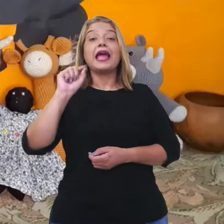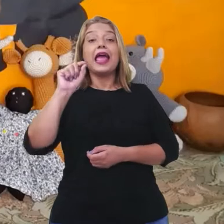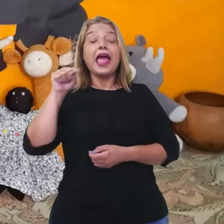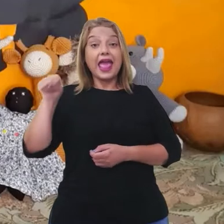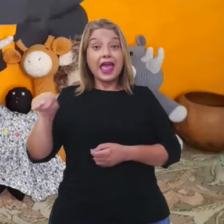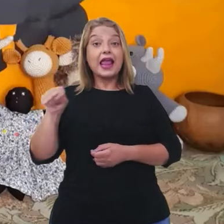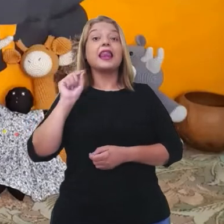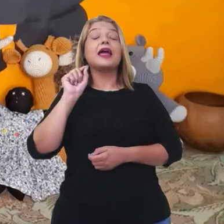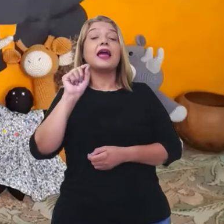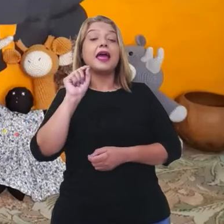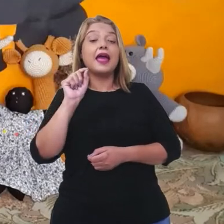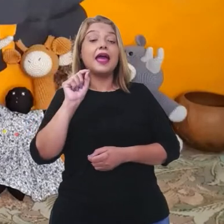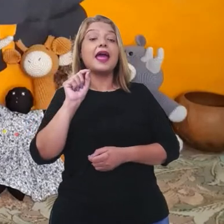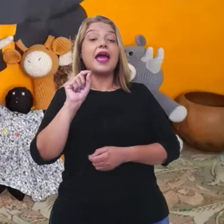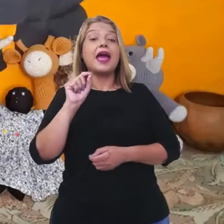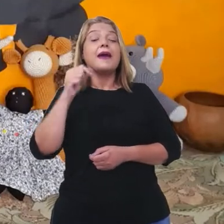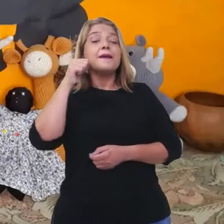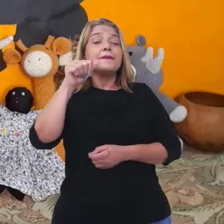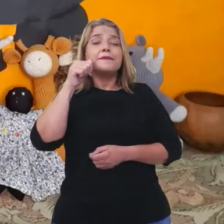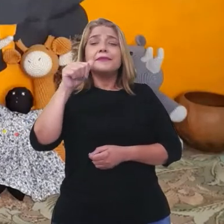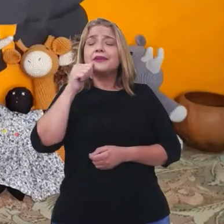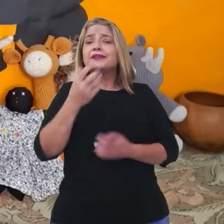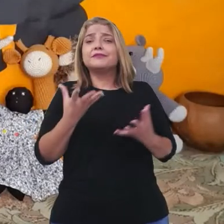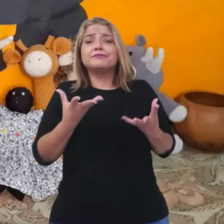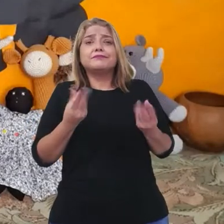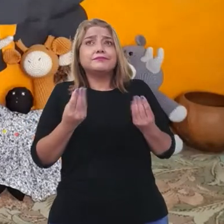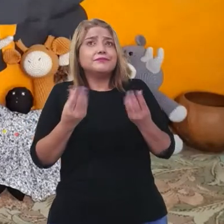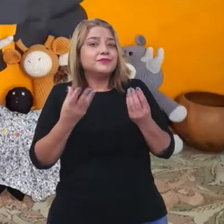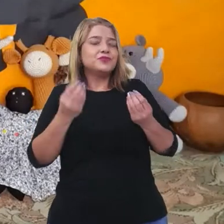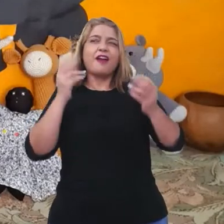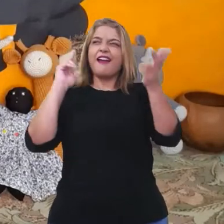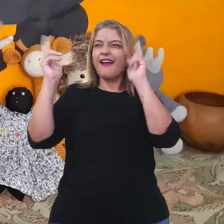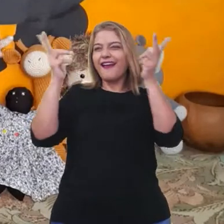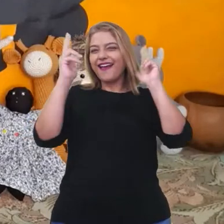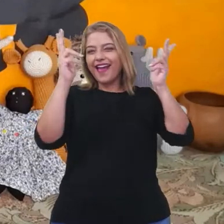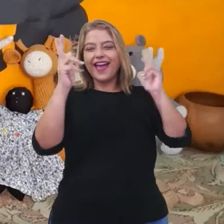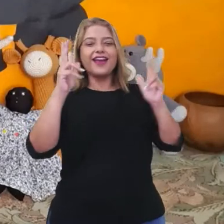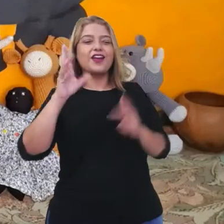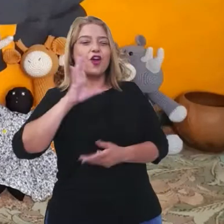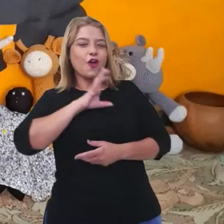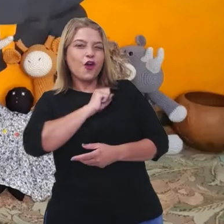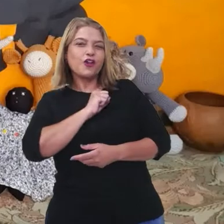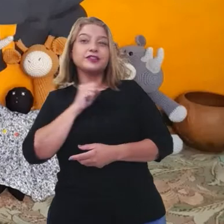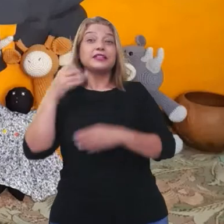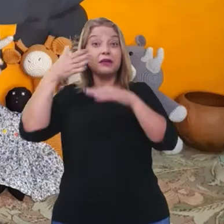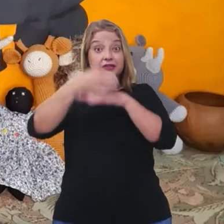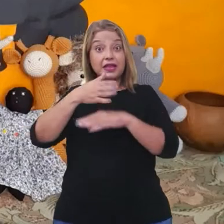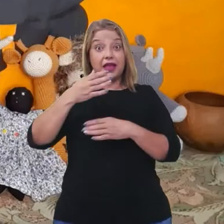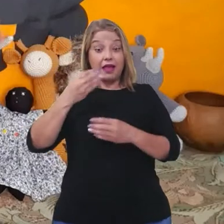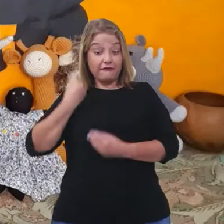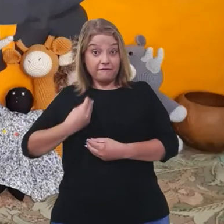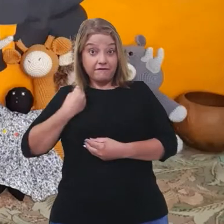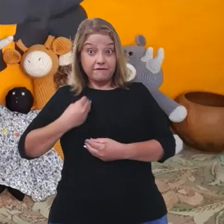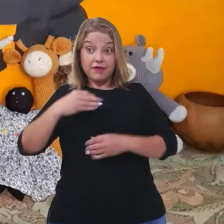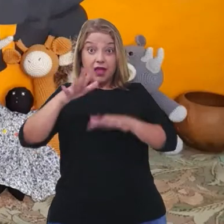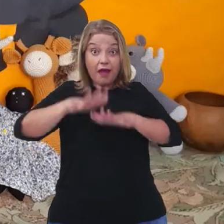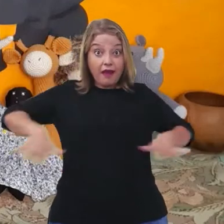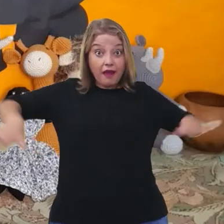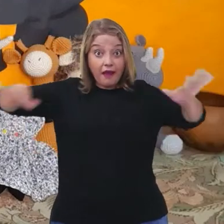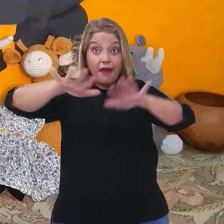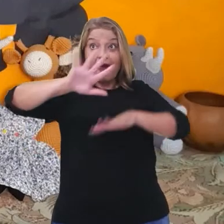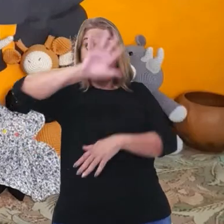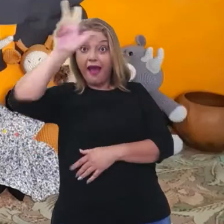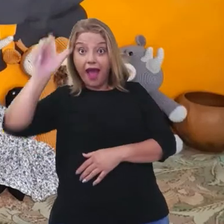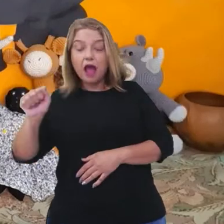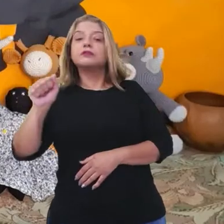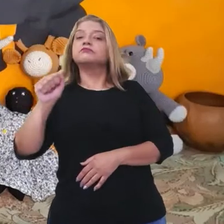morar na savana africana pode ser um